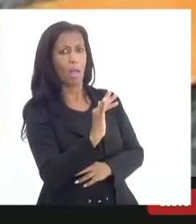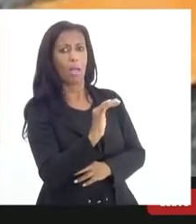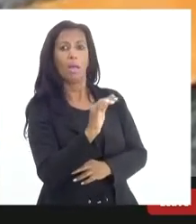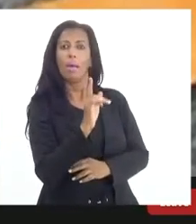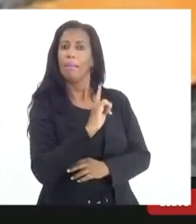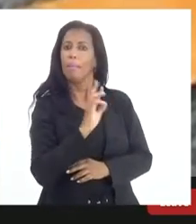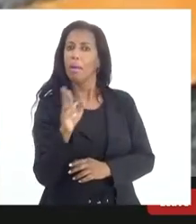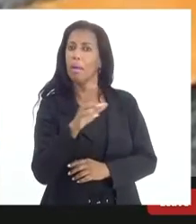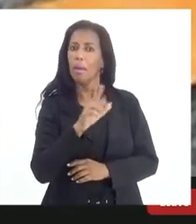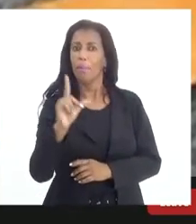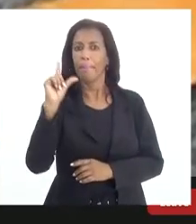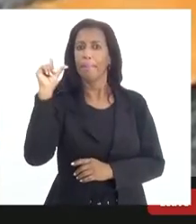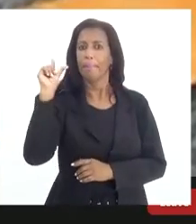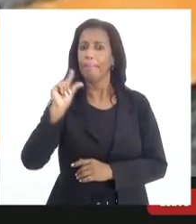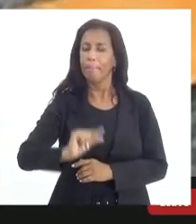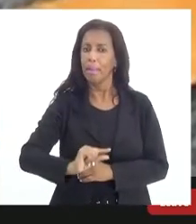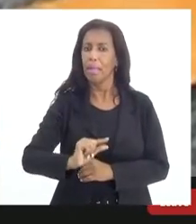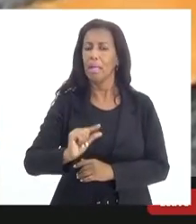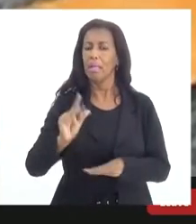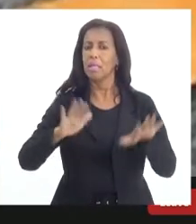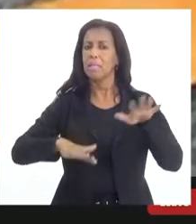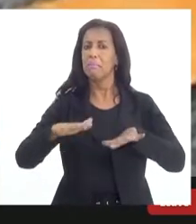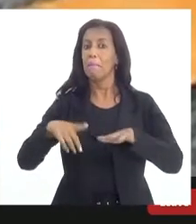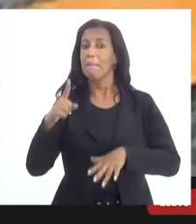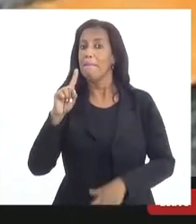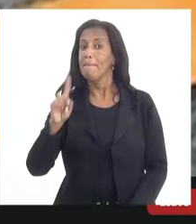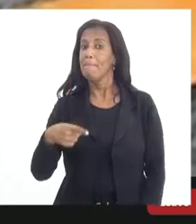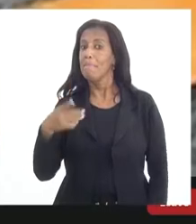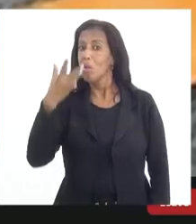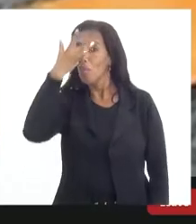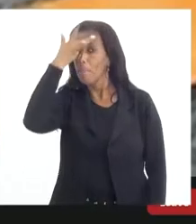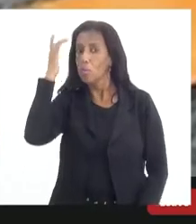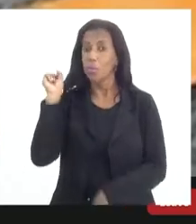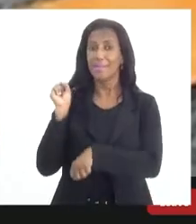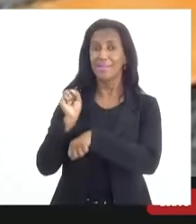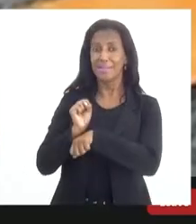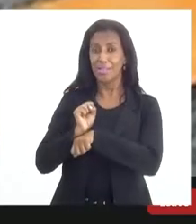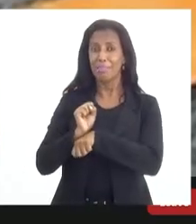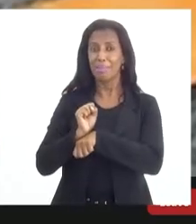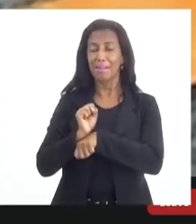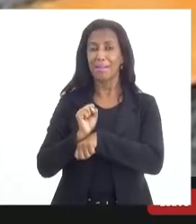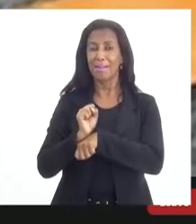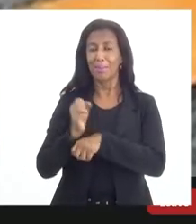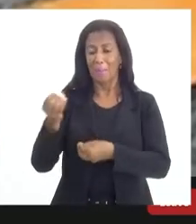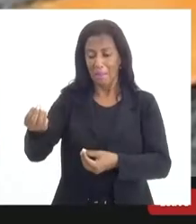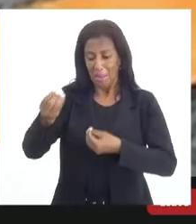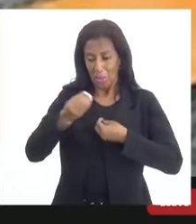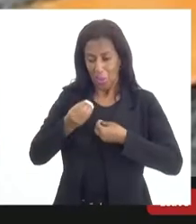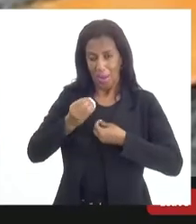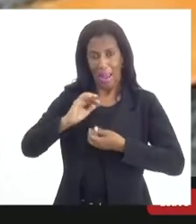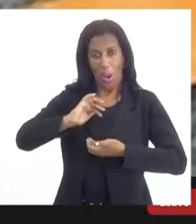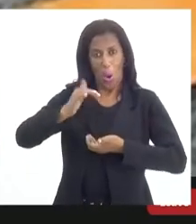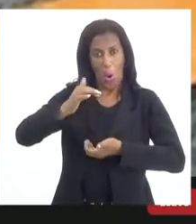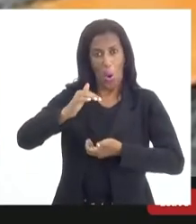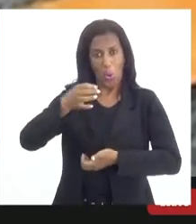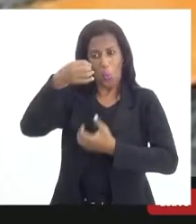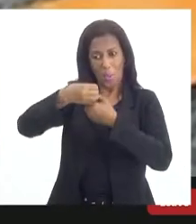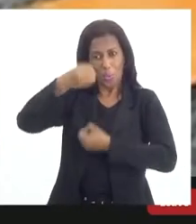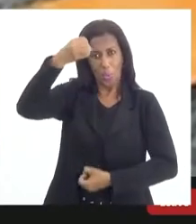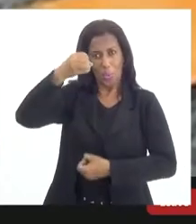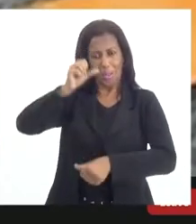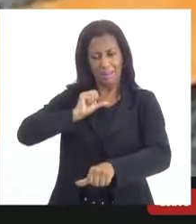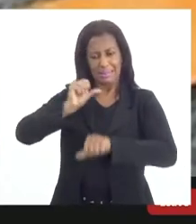pequena de cerca de mil pacientes no Brasil aguardando um doador compatível no mundo,